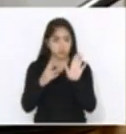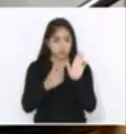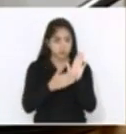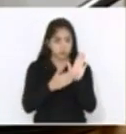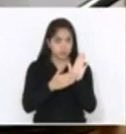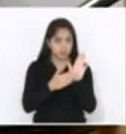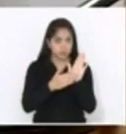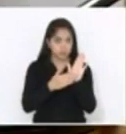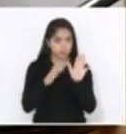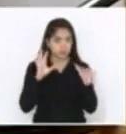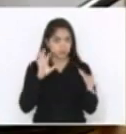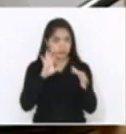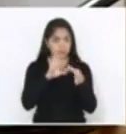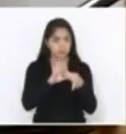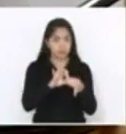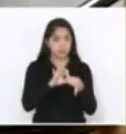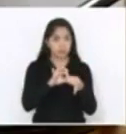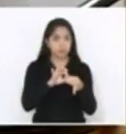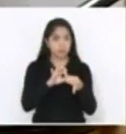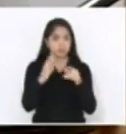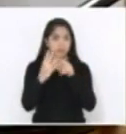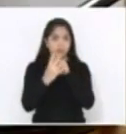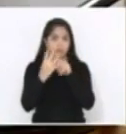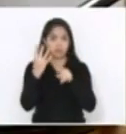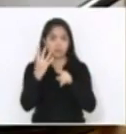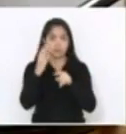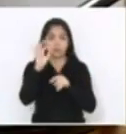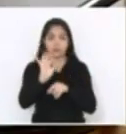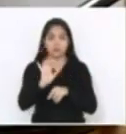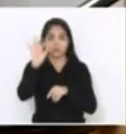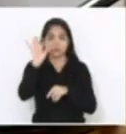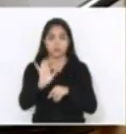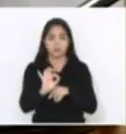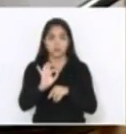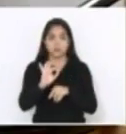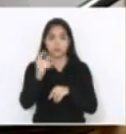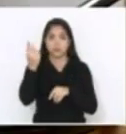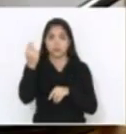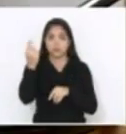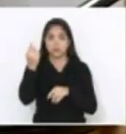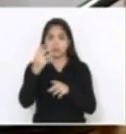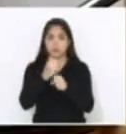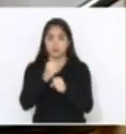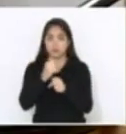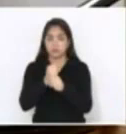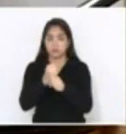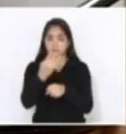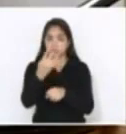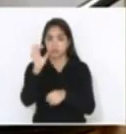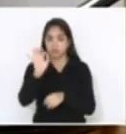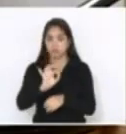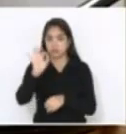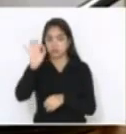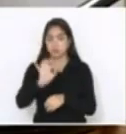vinculam 4% do orçamento, 4% do orçamento,